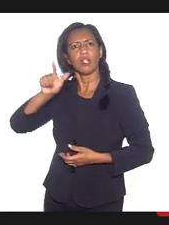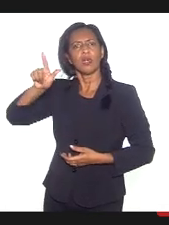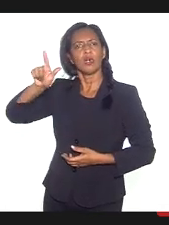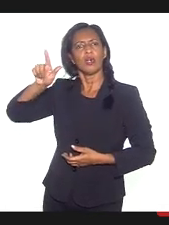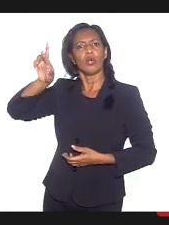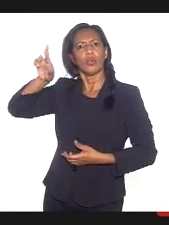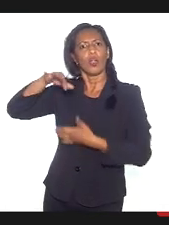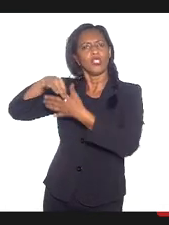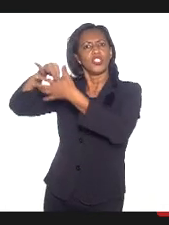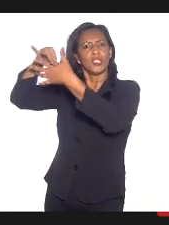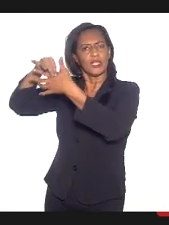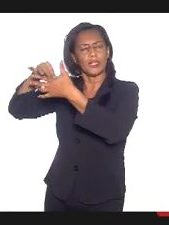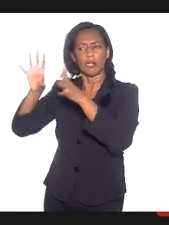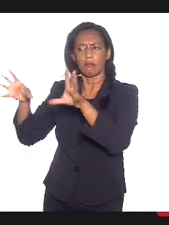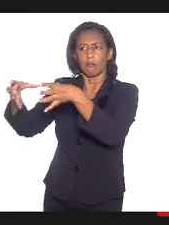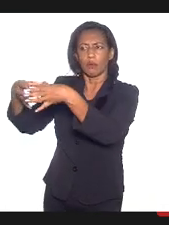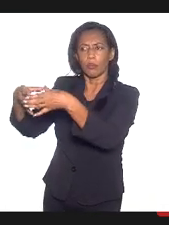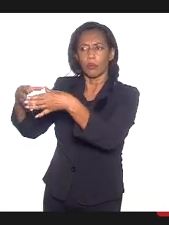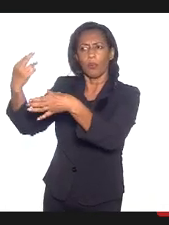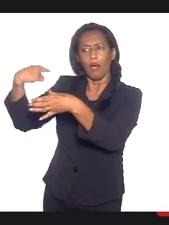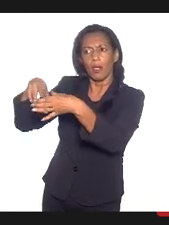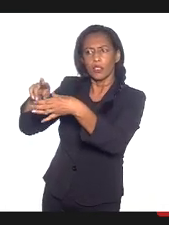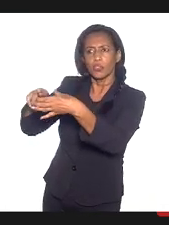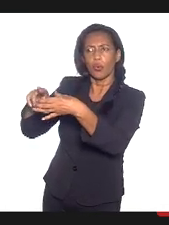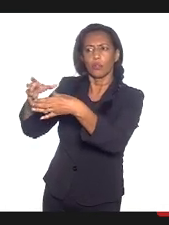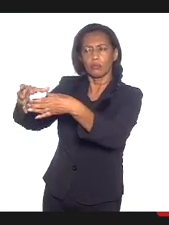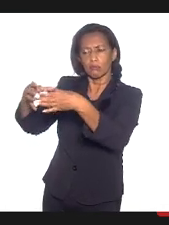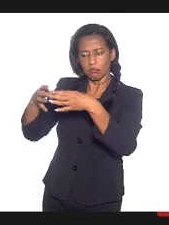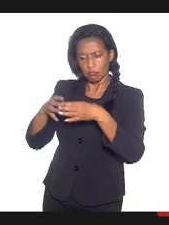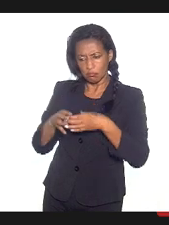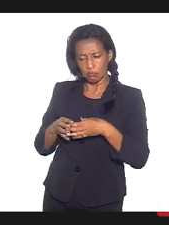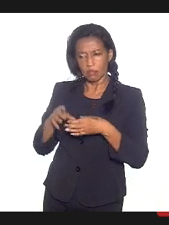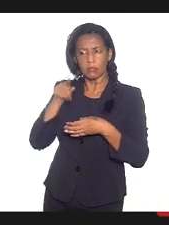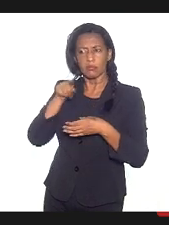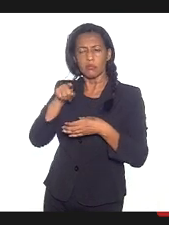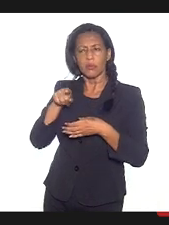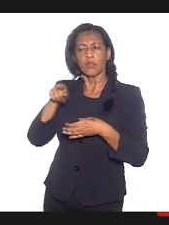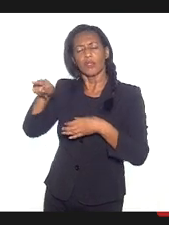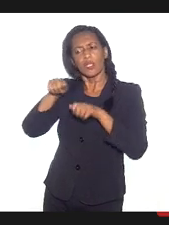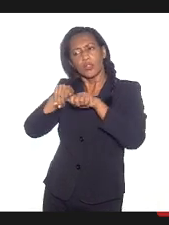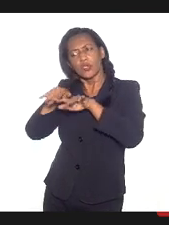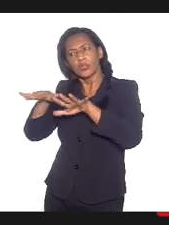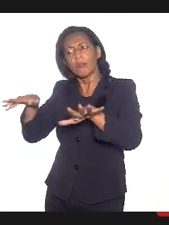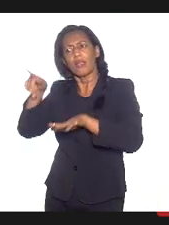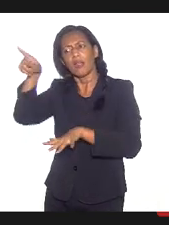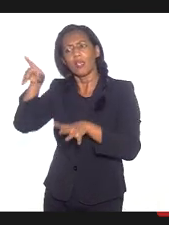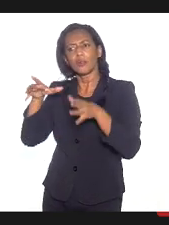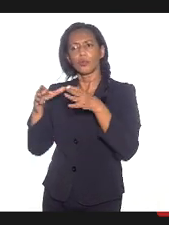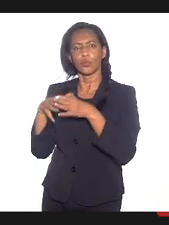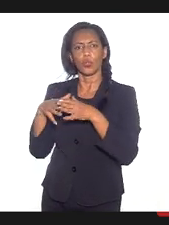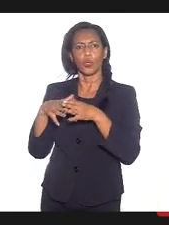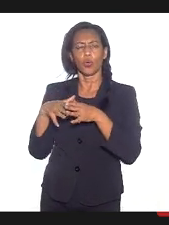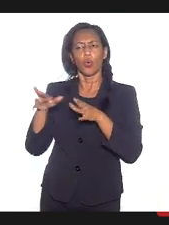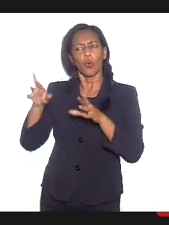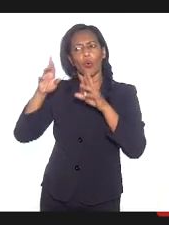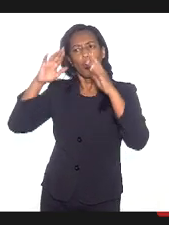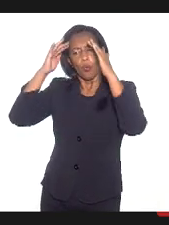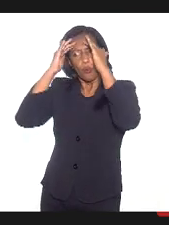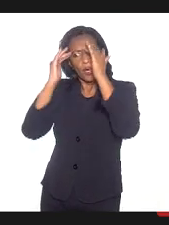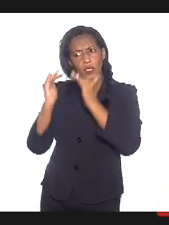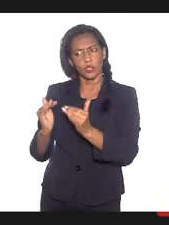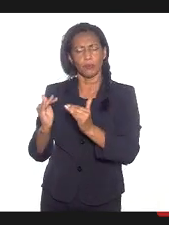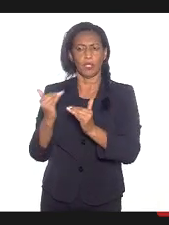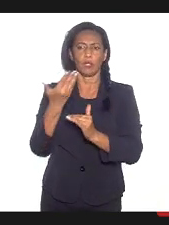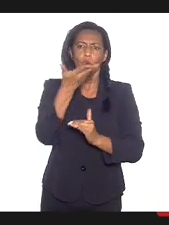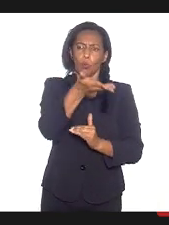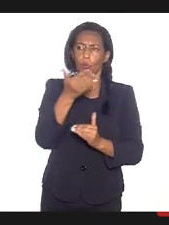comunidades religiosas para que eles disseminem nas suas comunidades o discurso do respeito ao outro.